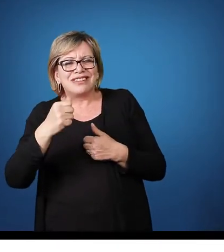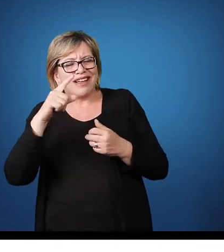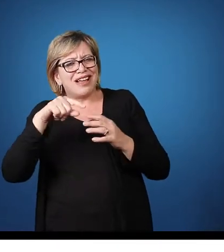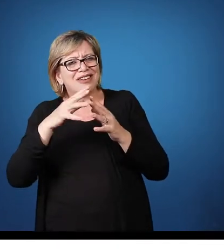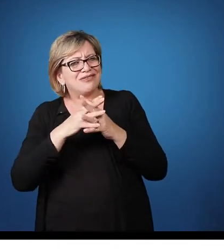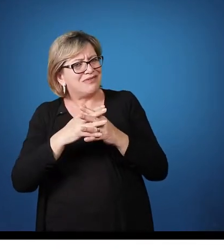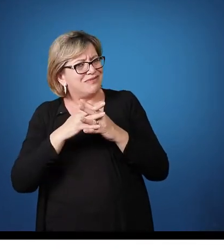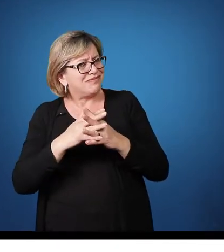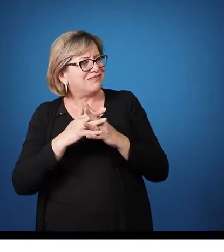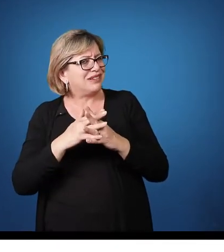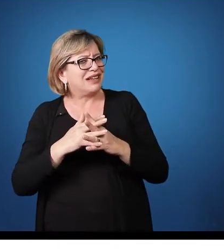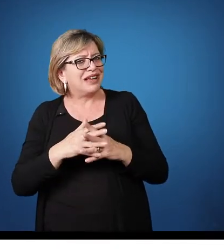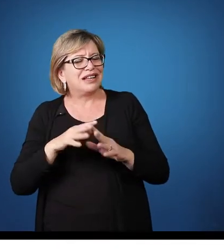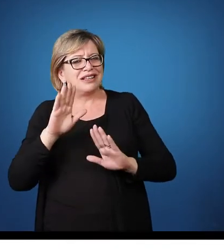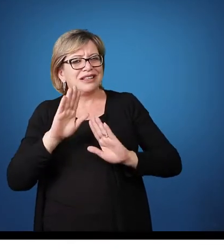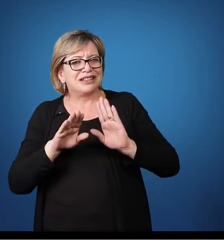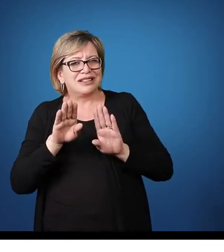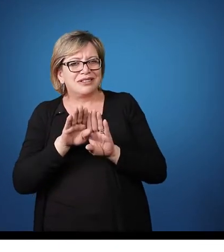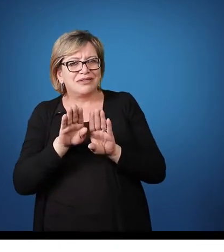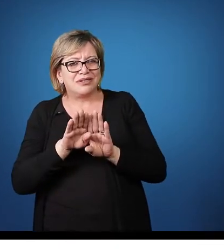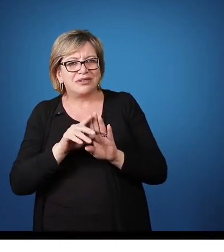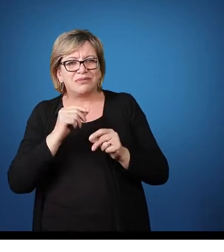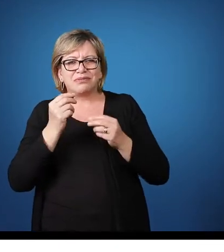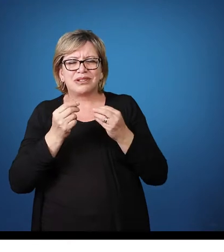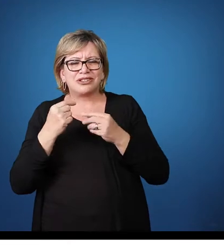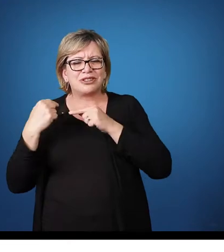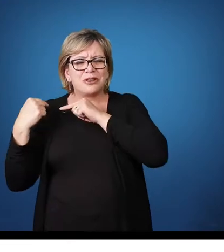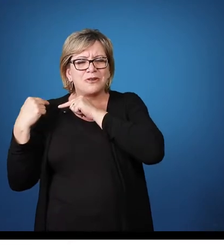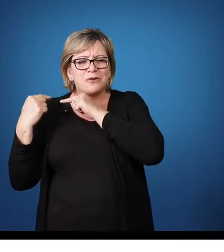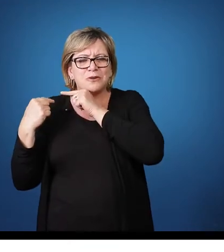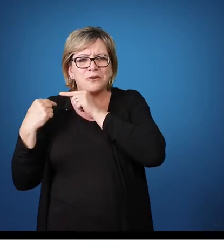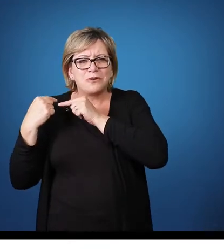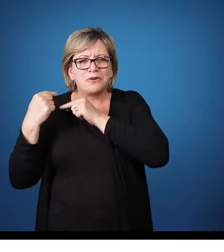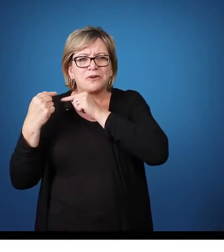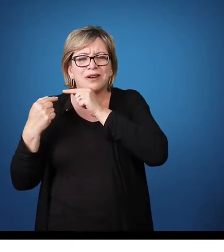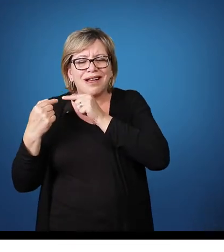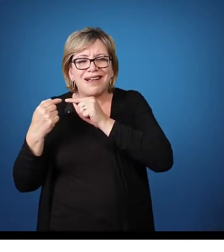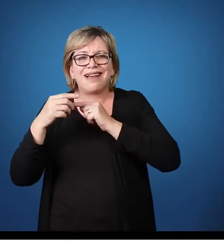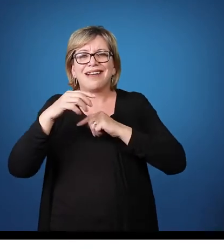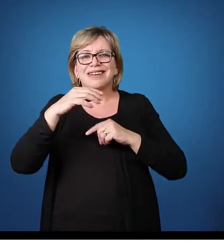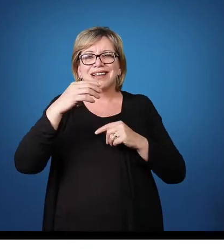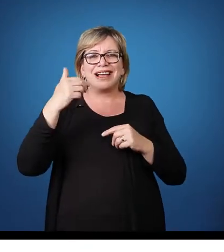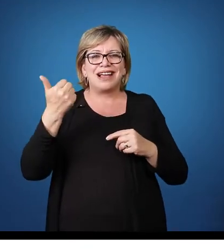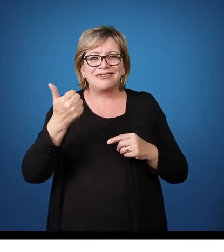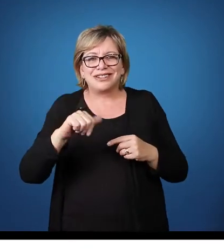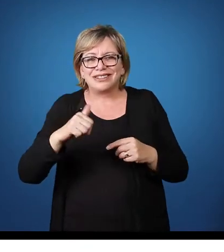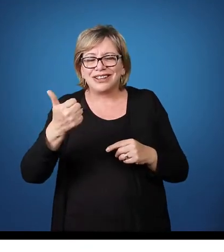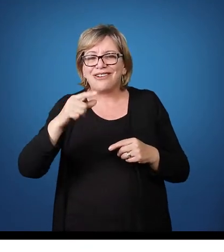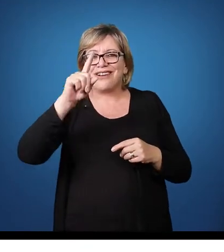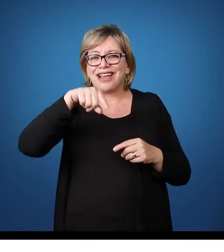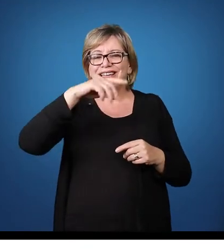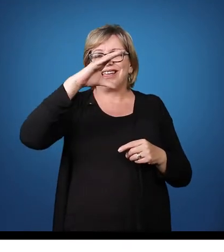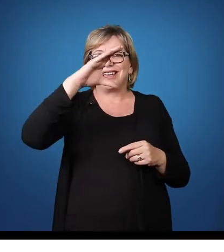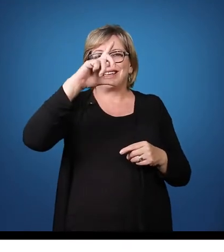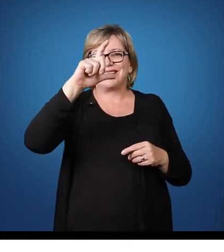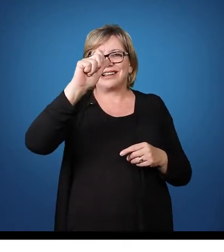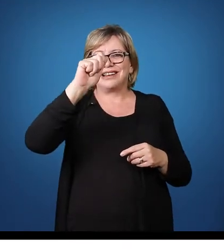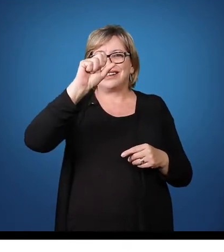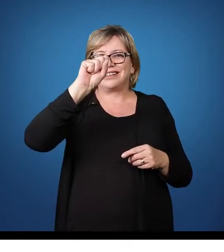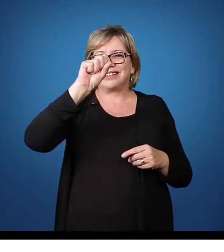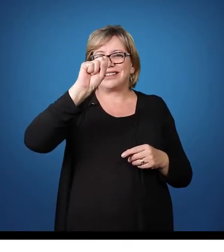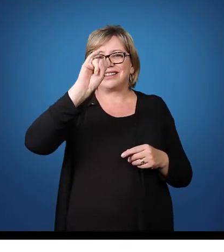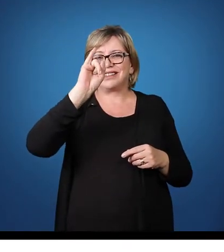equipe pedagógica da escola. Porque a gente vem vindo de uma avaliação classificatória, onde só o que contava era a nota.